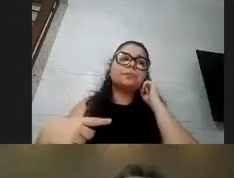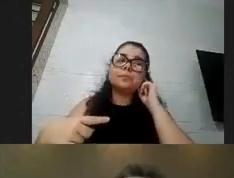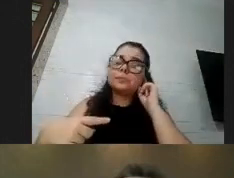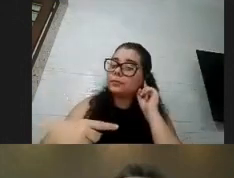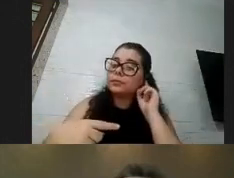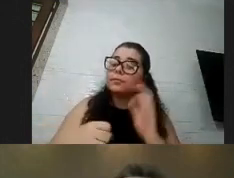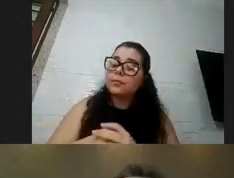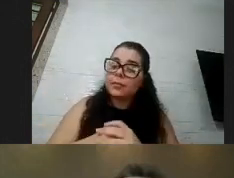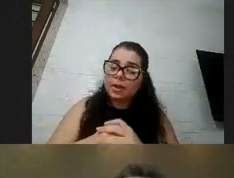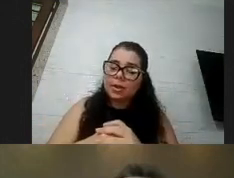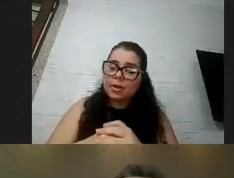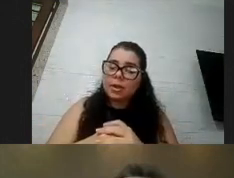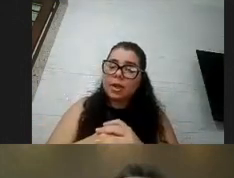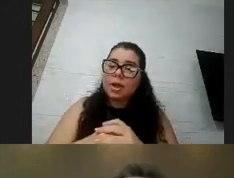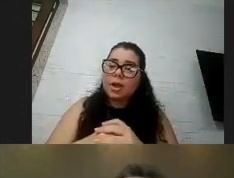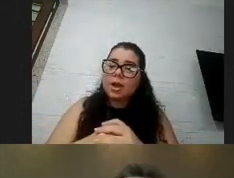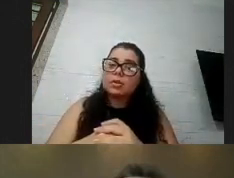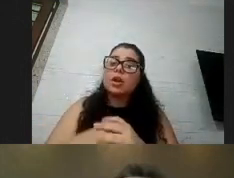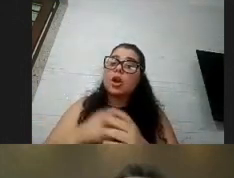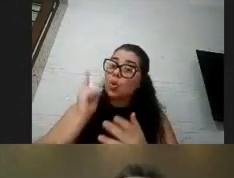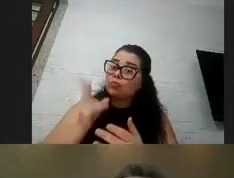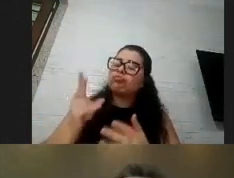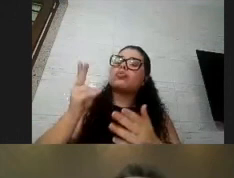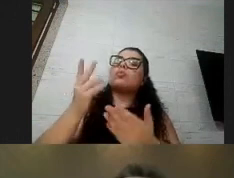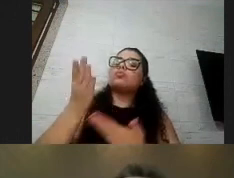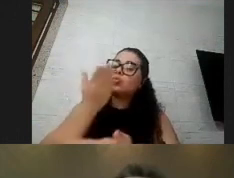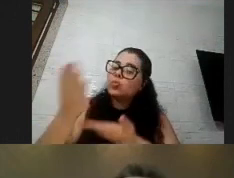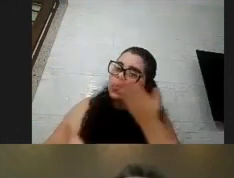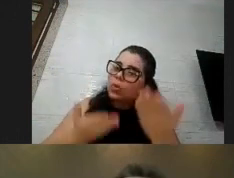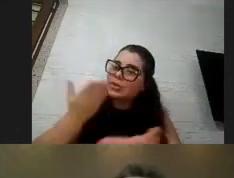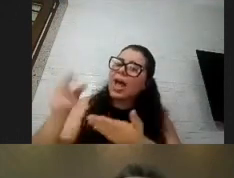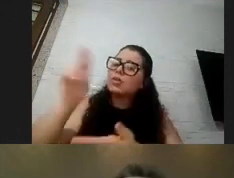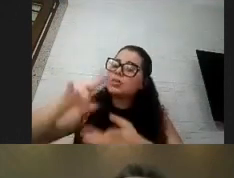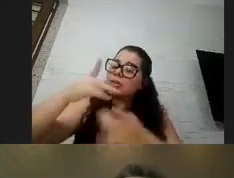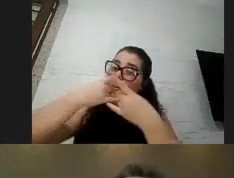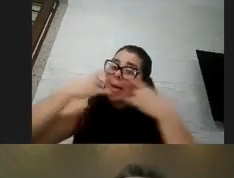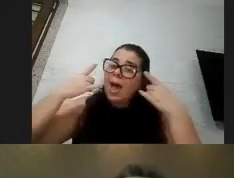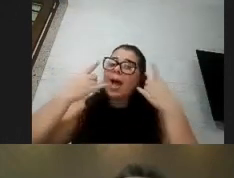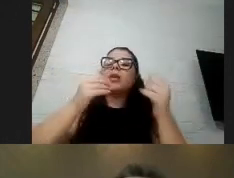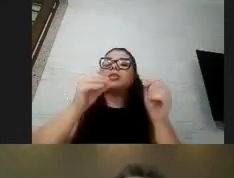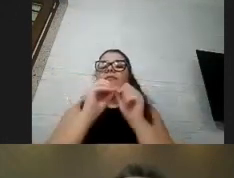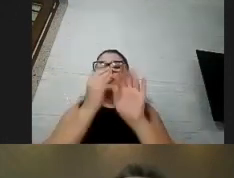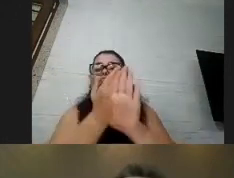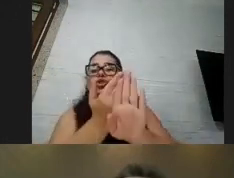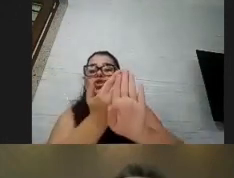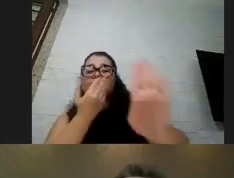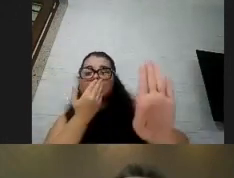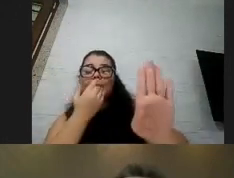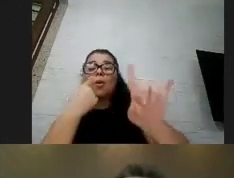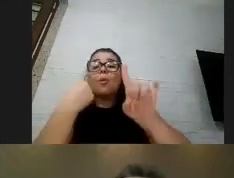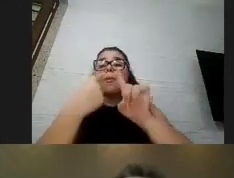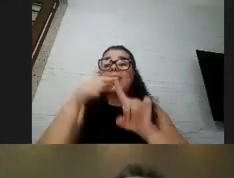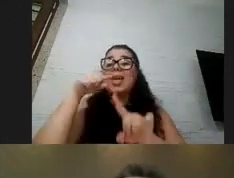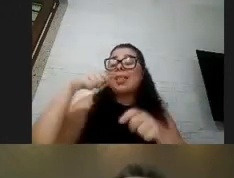pouquinho mantendo os cuidados né de uso de máscara e do distanciamento porque ela precisa compreender